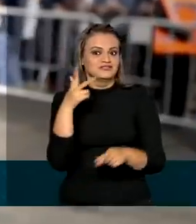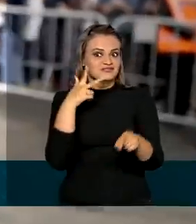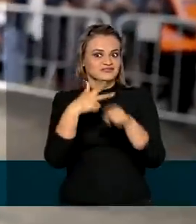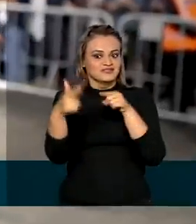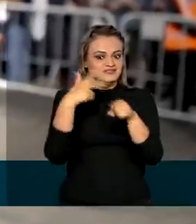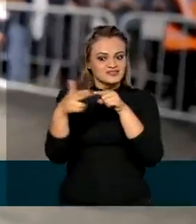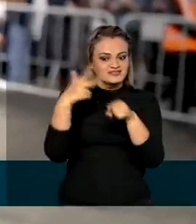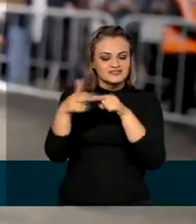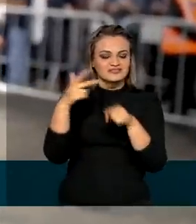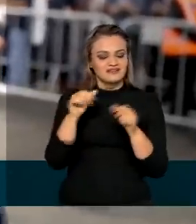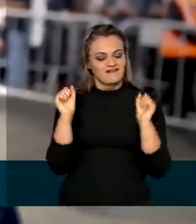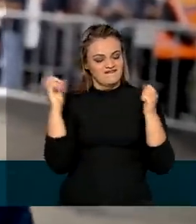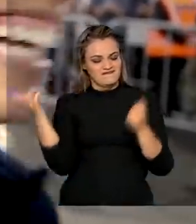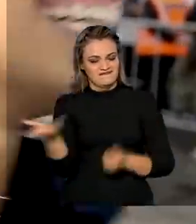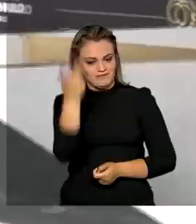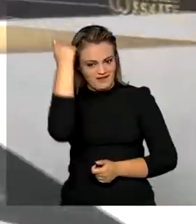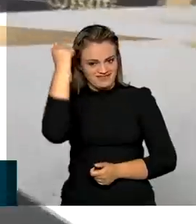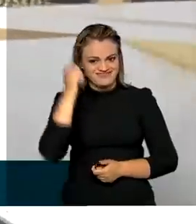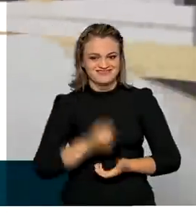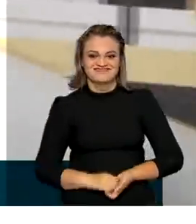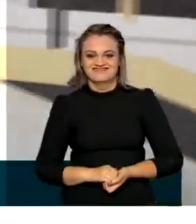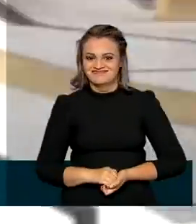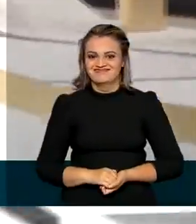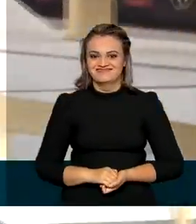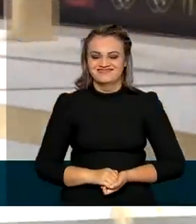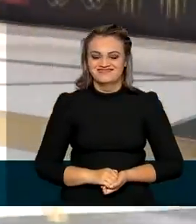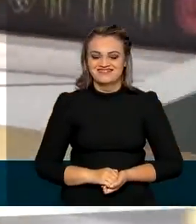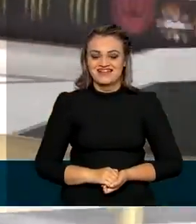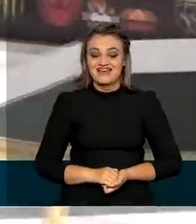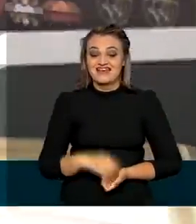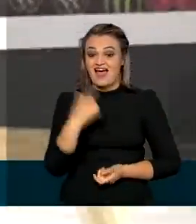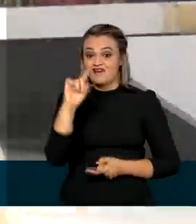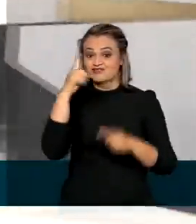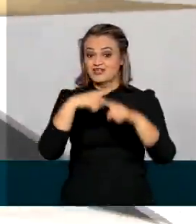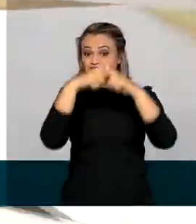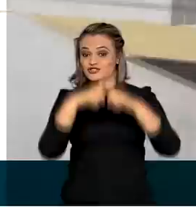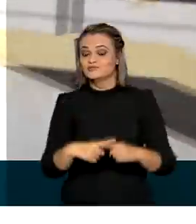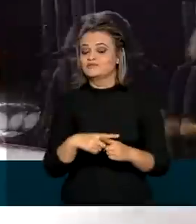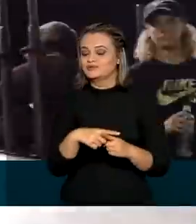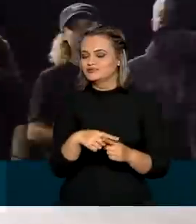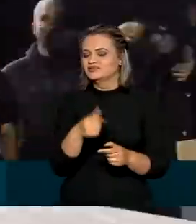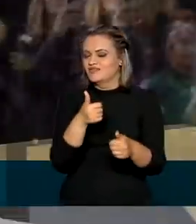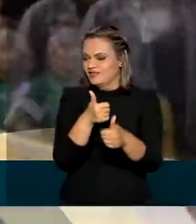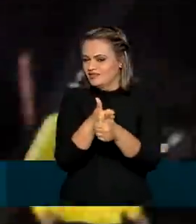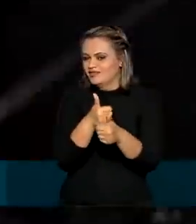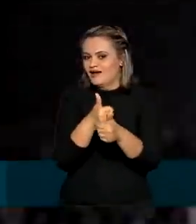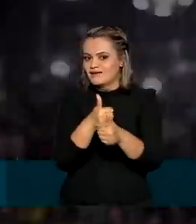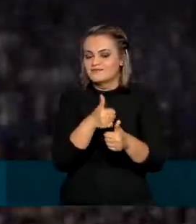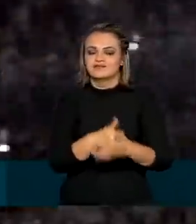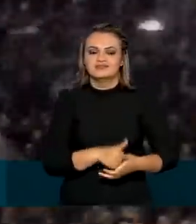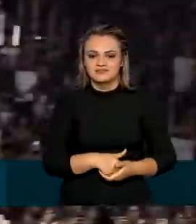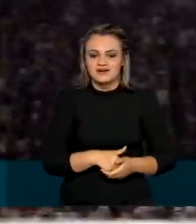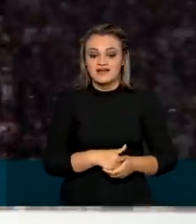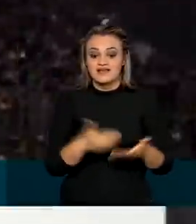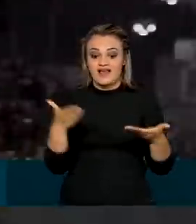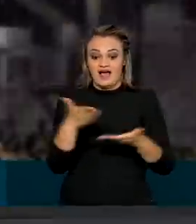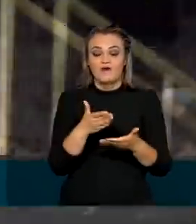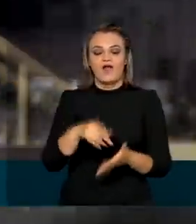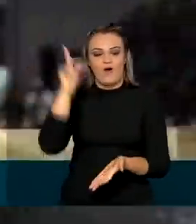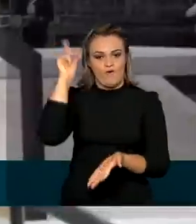mais para frente e ir o medalha. E a próxima disputa pode estar bem perto. E agora,